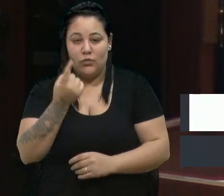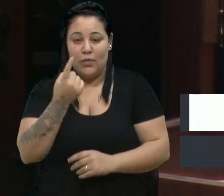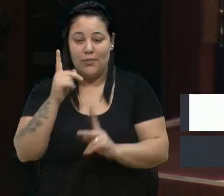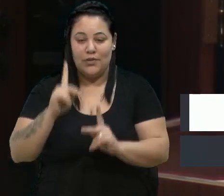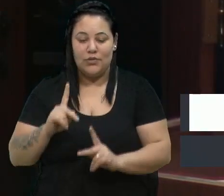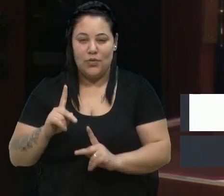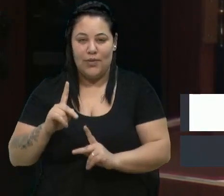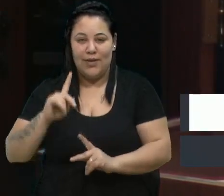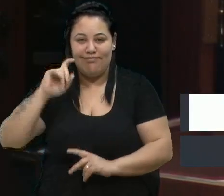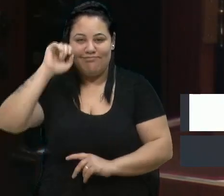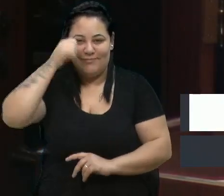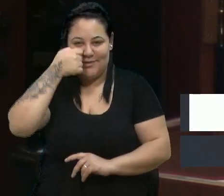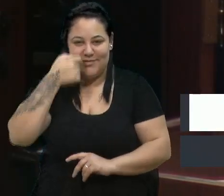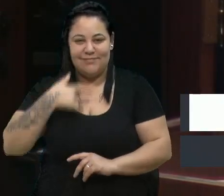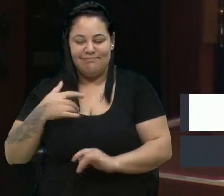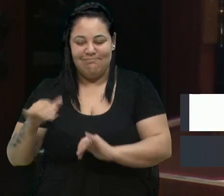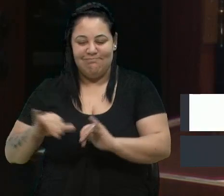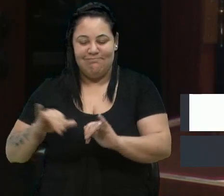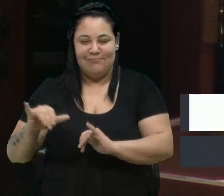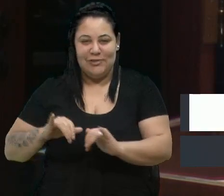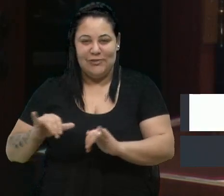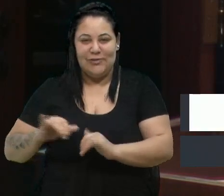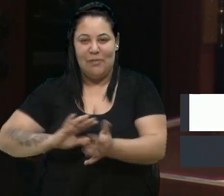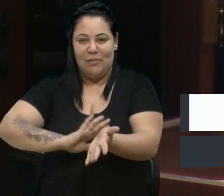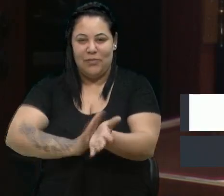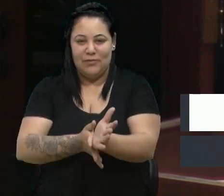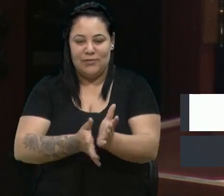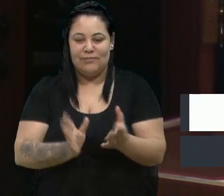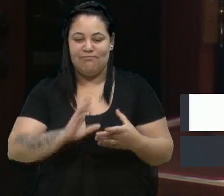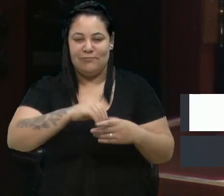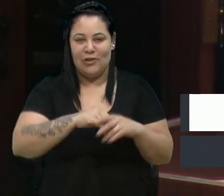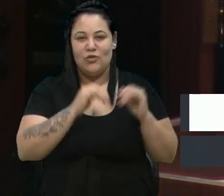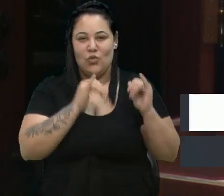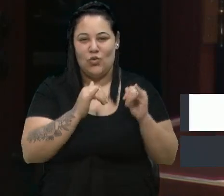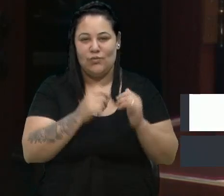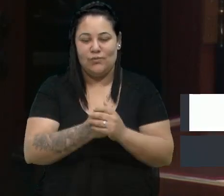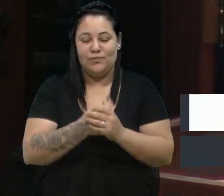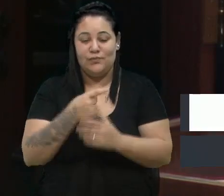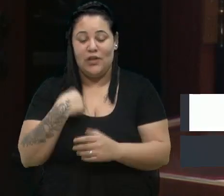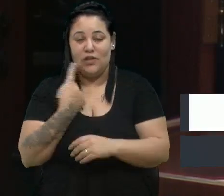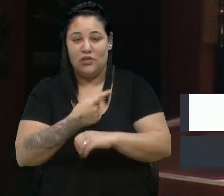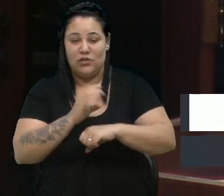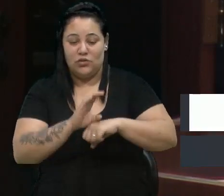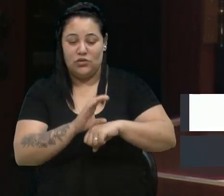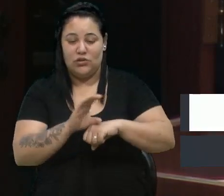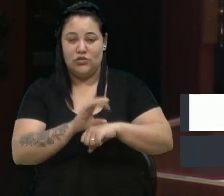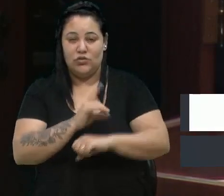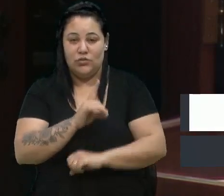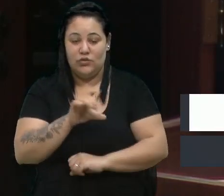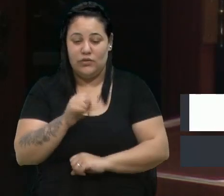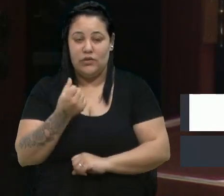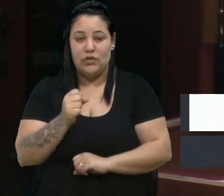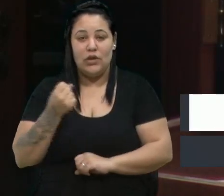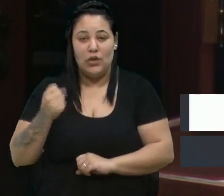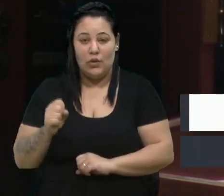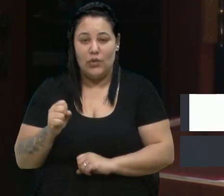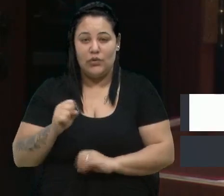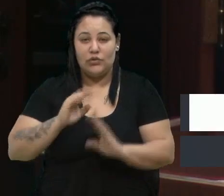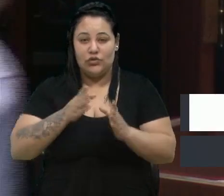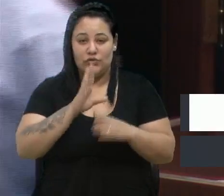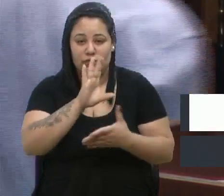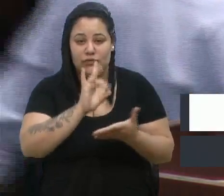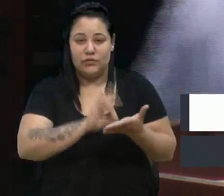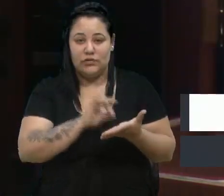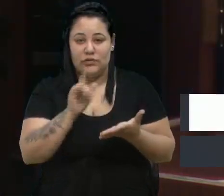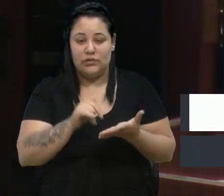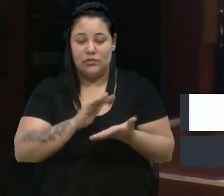sofrer racismo dentro do transporte público. A nossa Constituição de 1988 estabeleceu que o